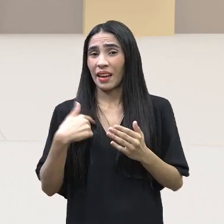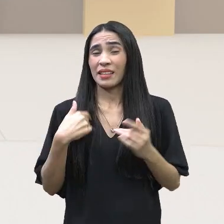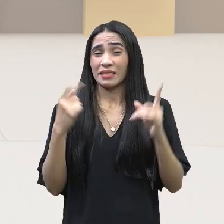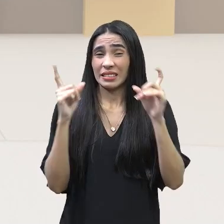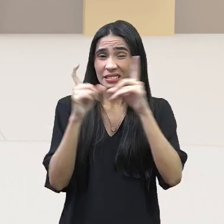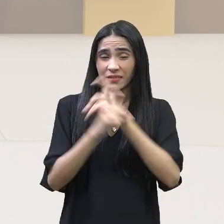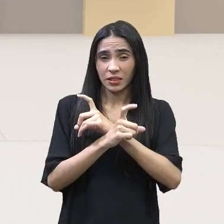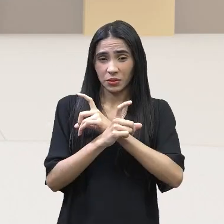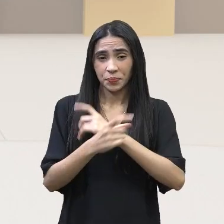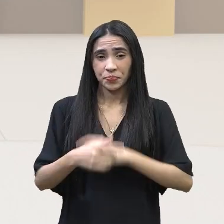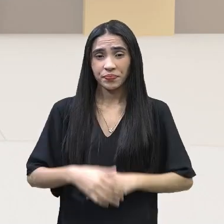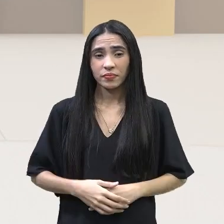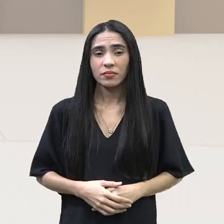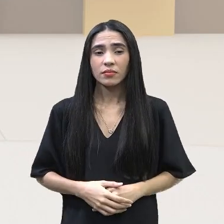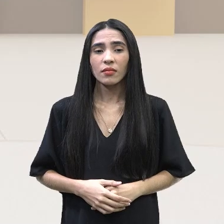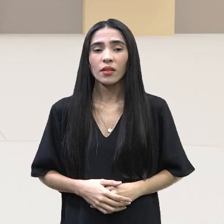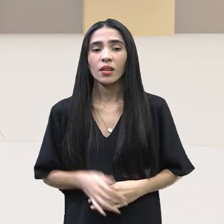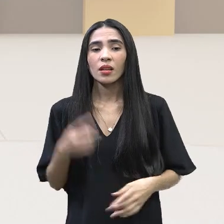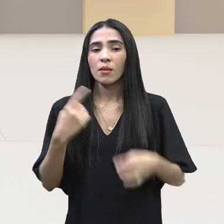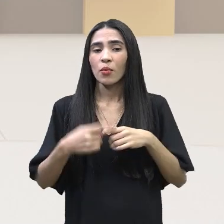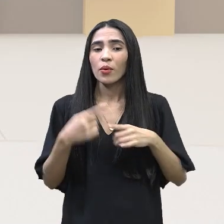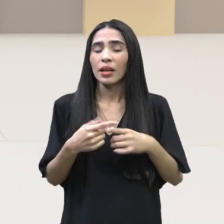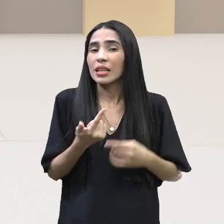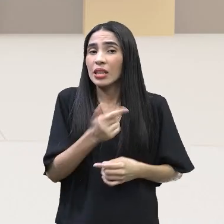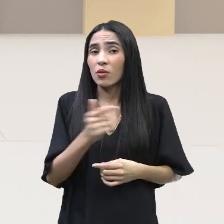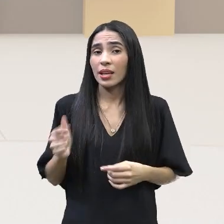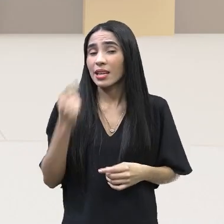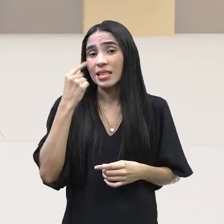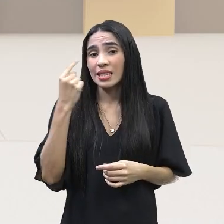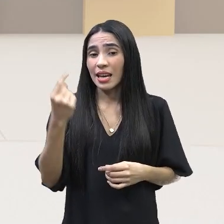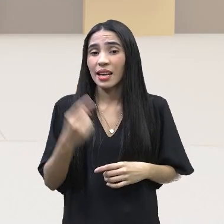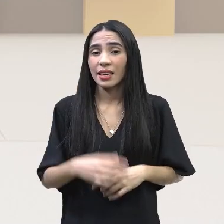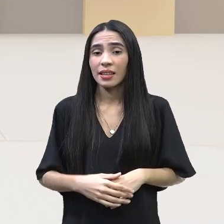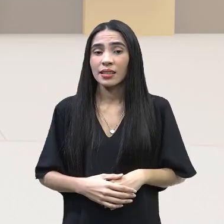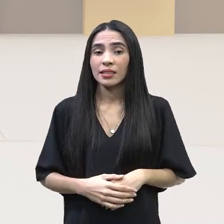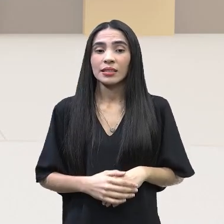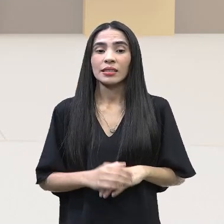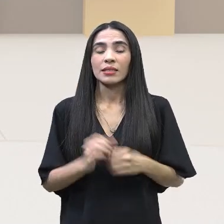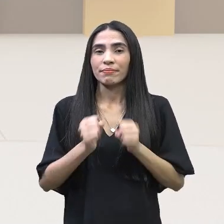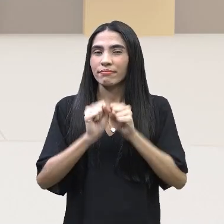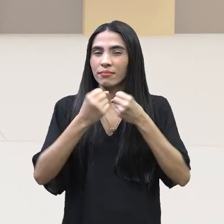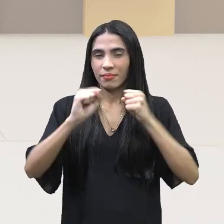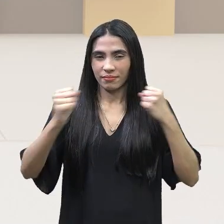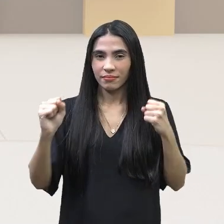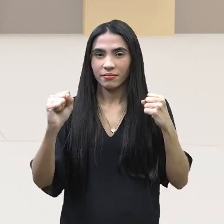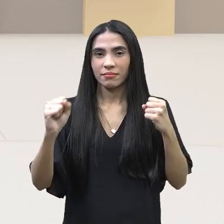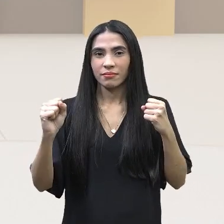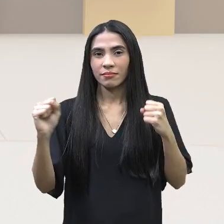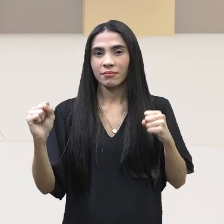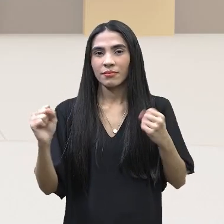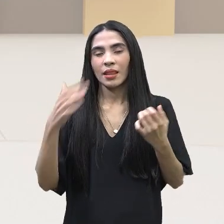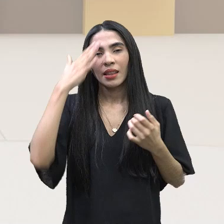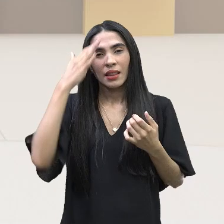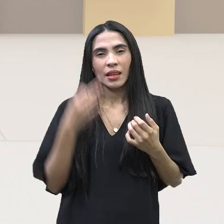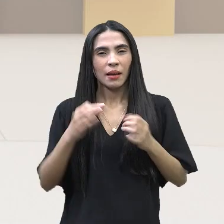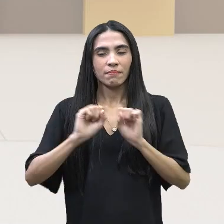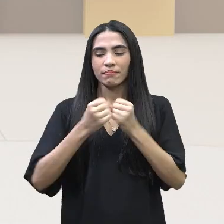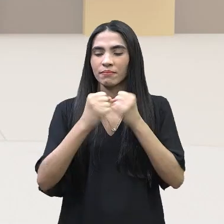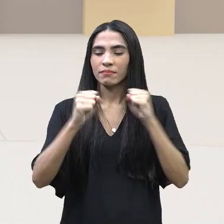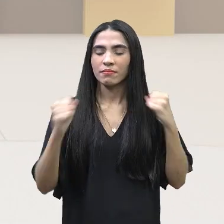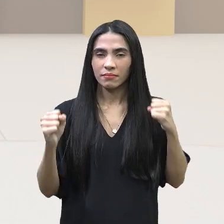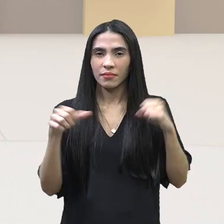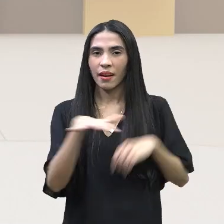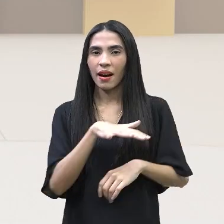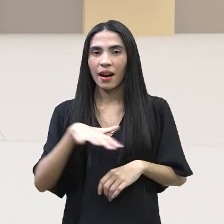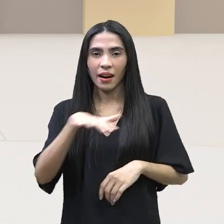complexo isso daí. Porque eu não tenho a ideia do tamanho daquilo, da complexidade do